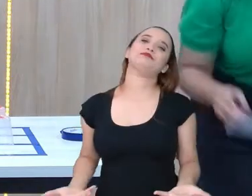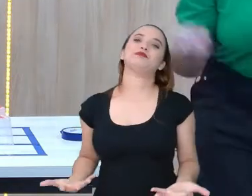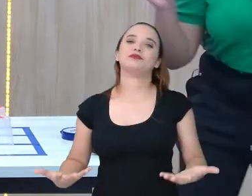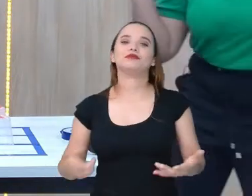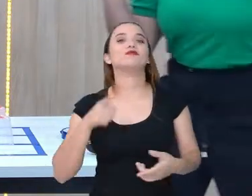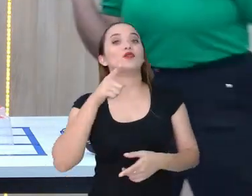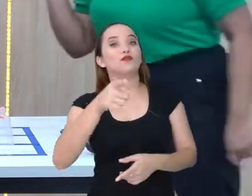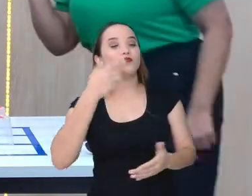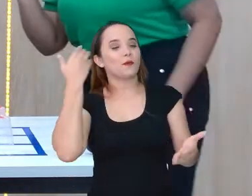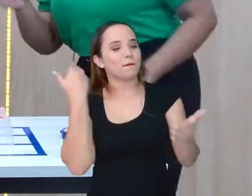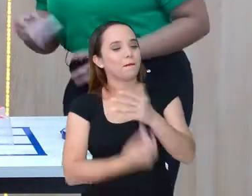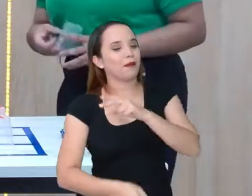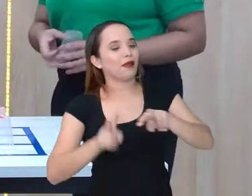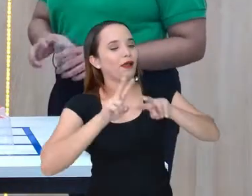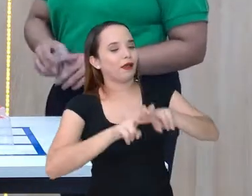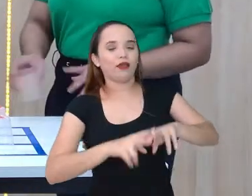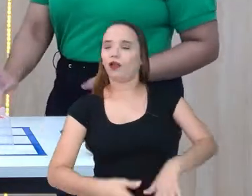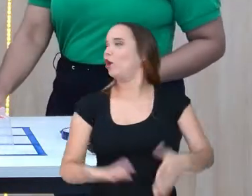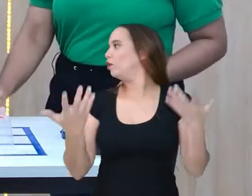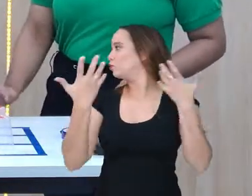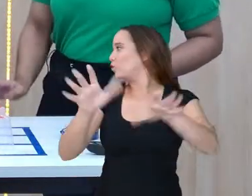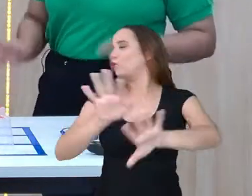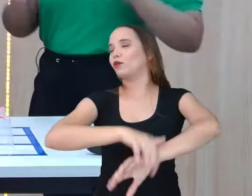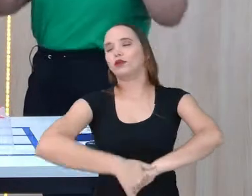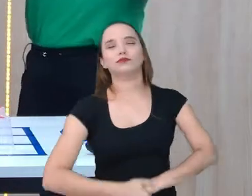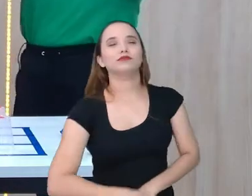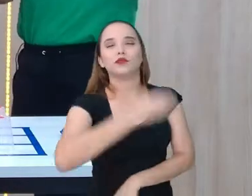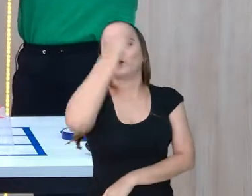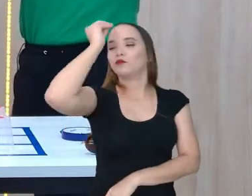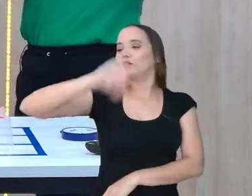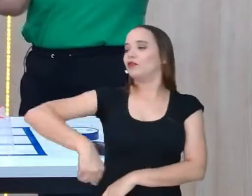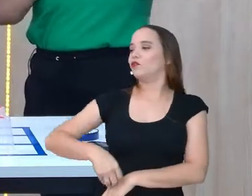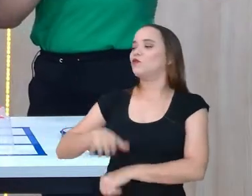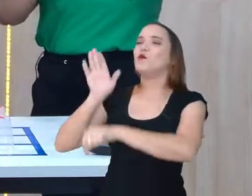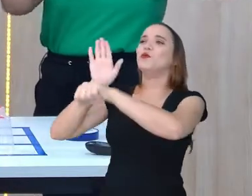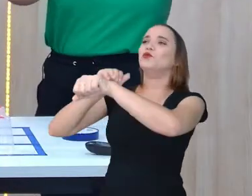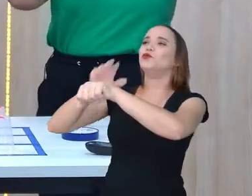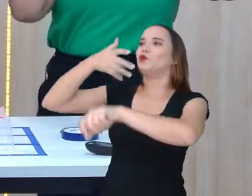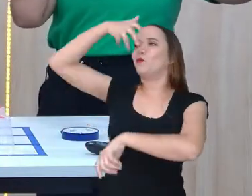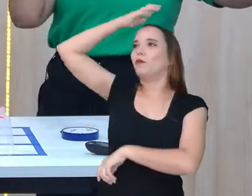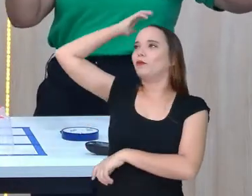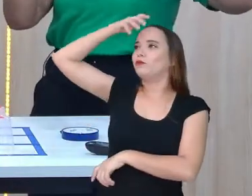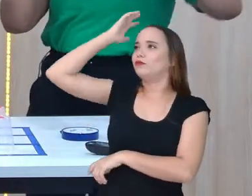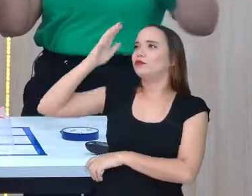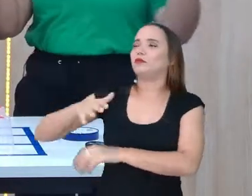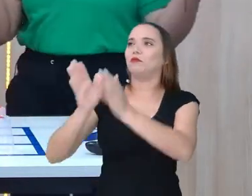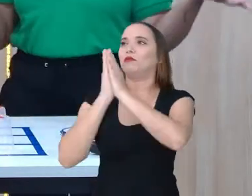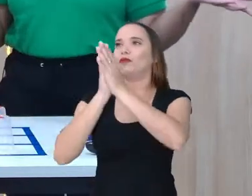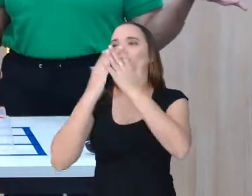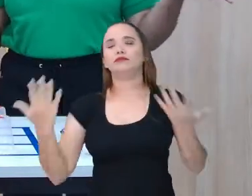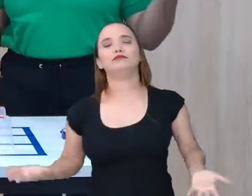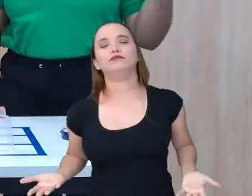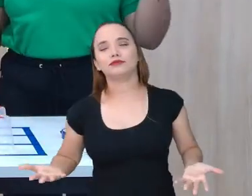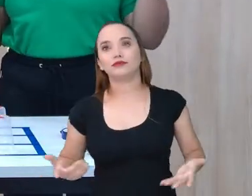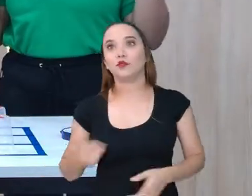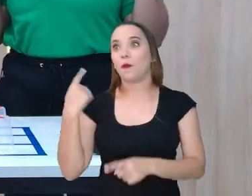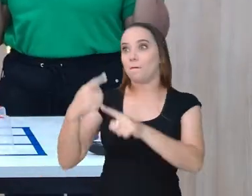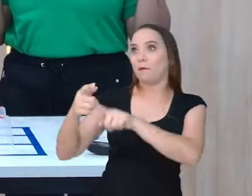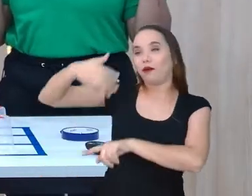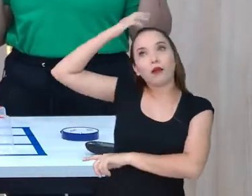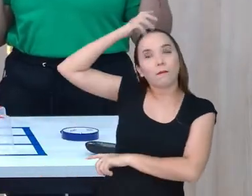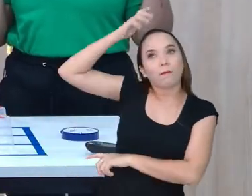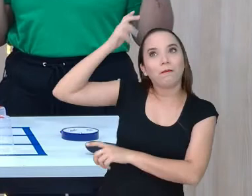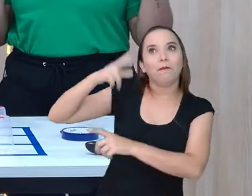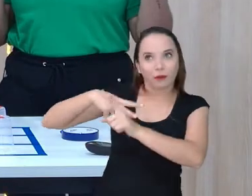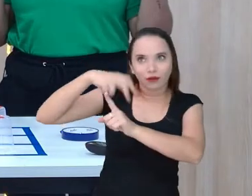Foi impaciente. Eu desisto, gente, quero mais não. Chama a Bruno aí, por favor, Billy. Chama a Bruno, porque Bruno... foi. Bruno ganha de